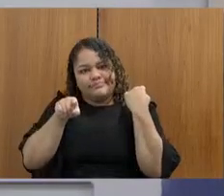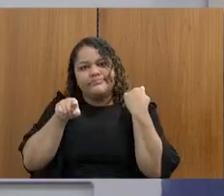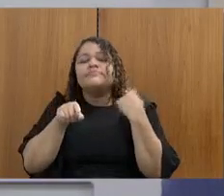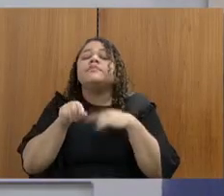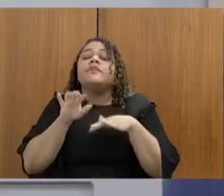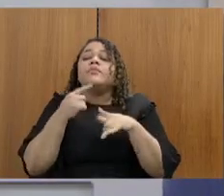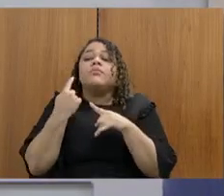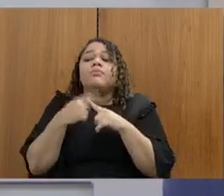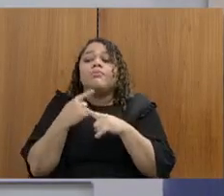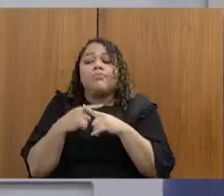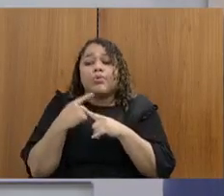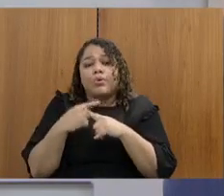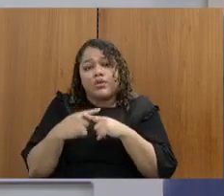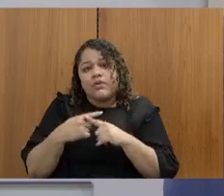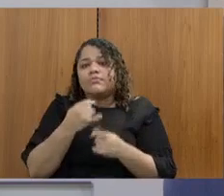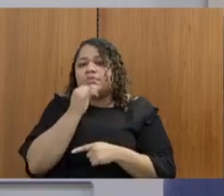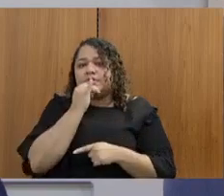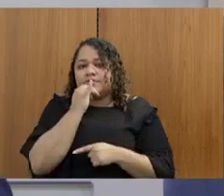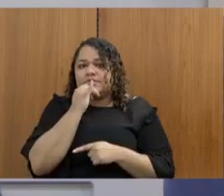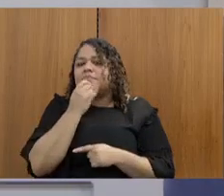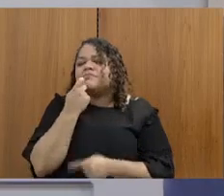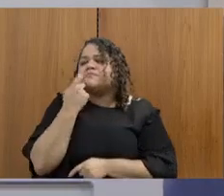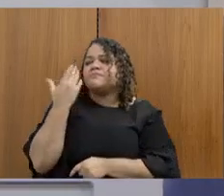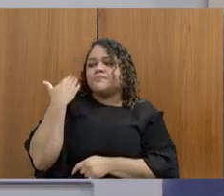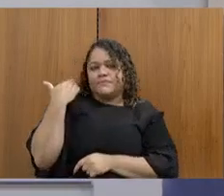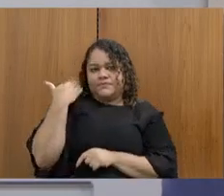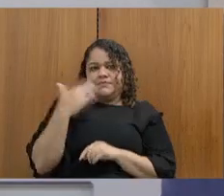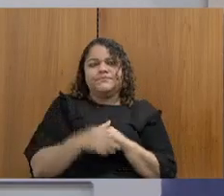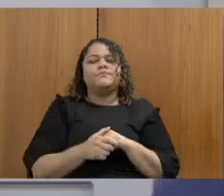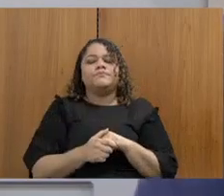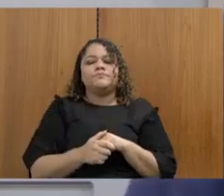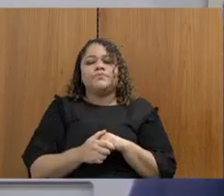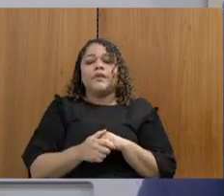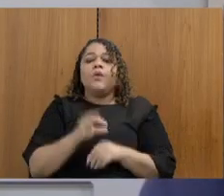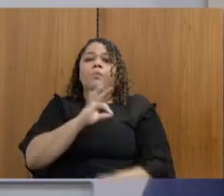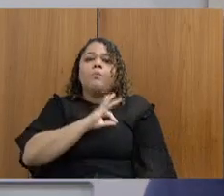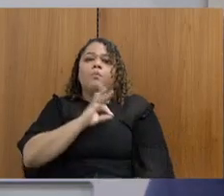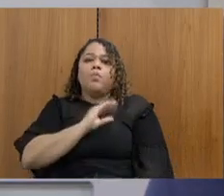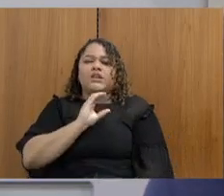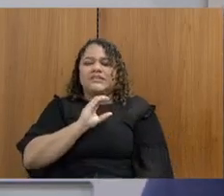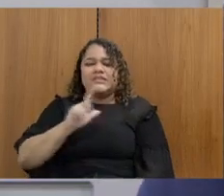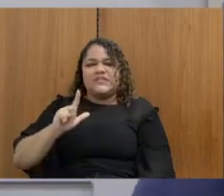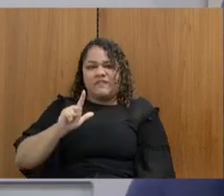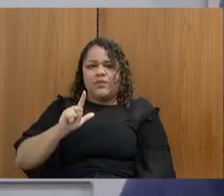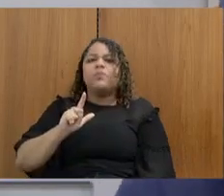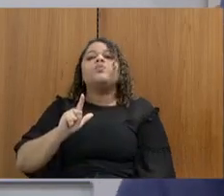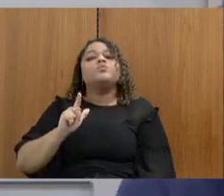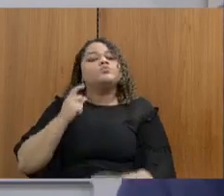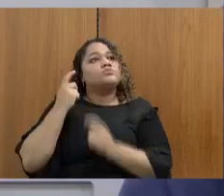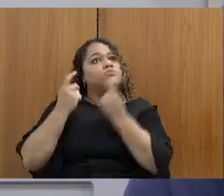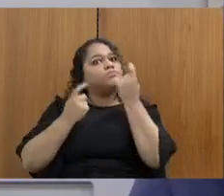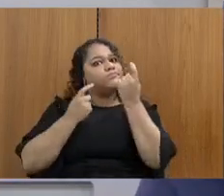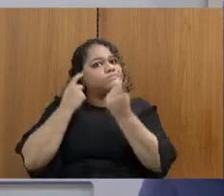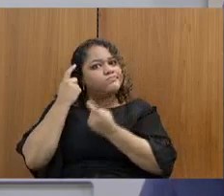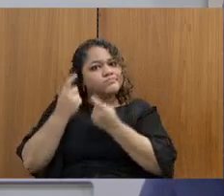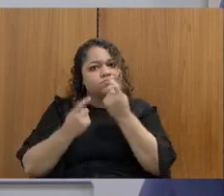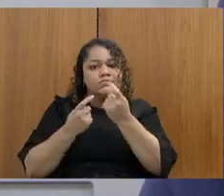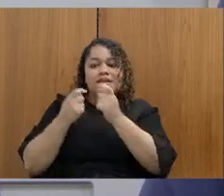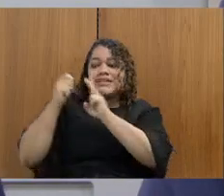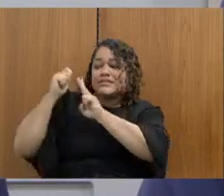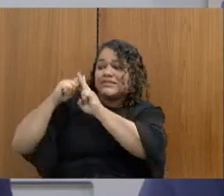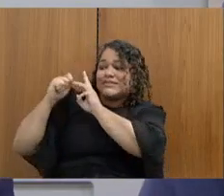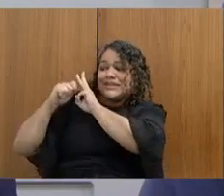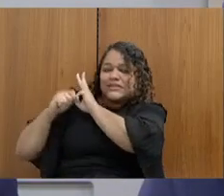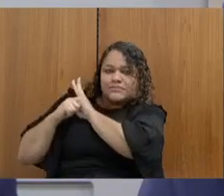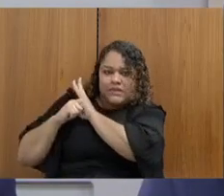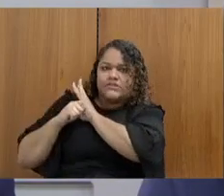ocorrendo com, por exemplo, mais recentes policiais da Polícia Civil é extremamente preocupante. nos últimos três meses nós estamos falando acho que